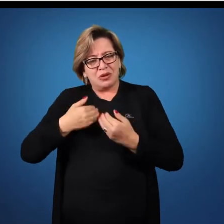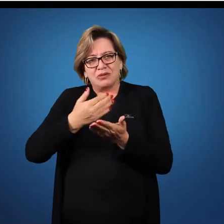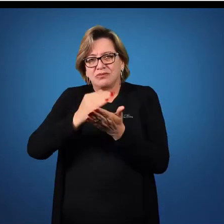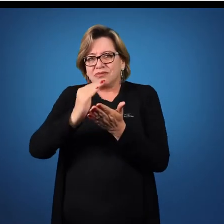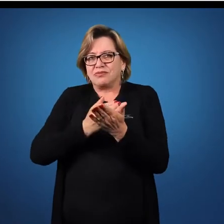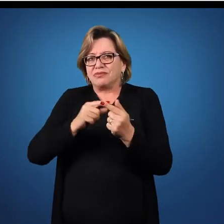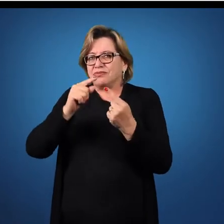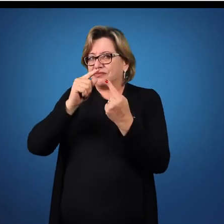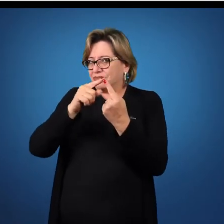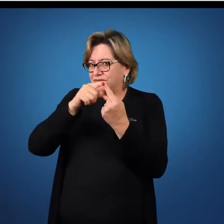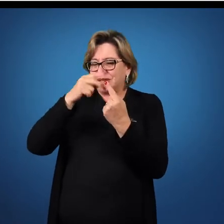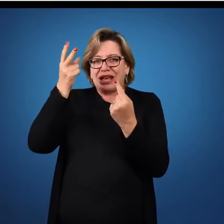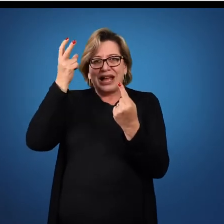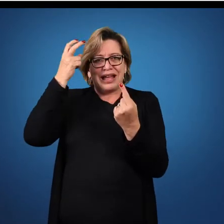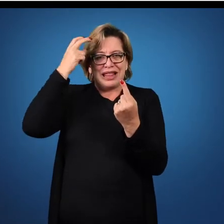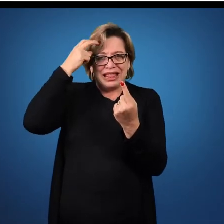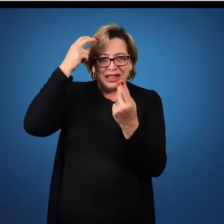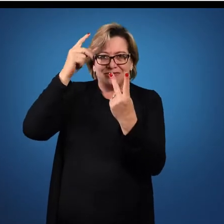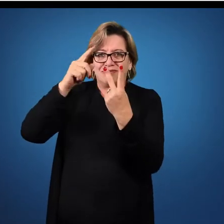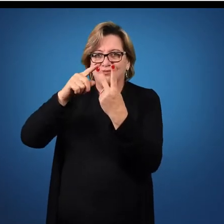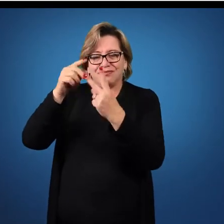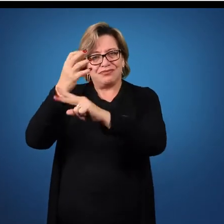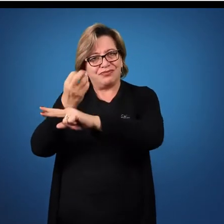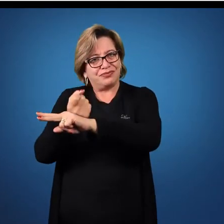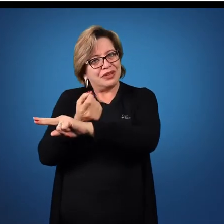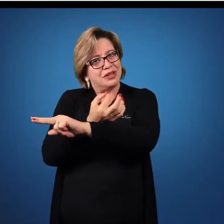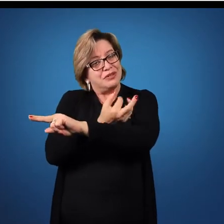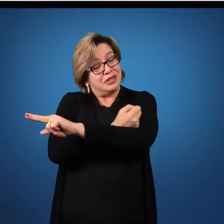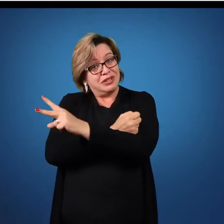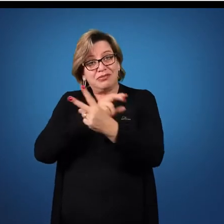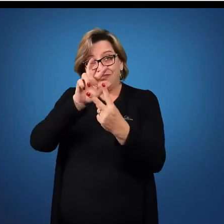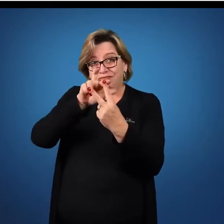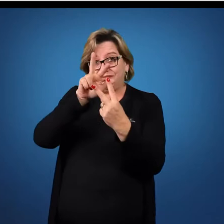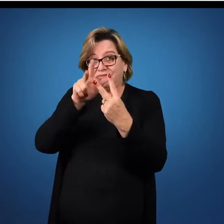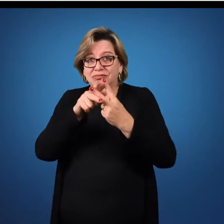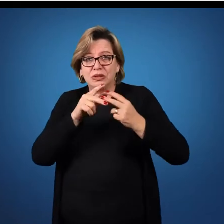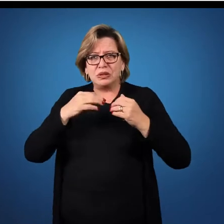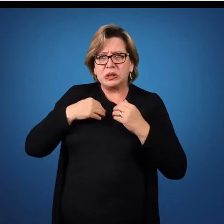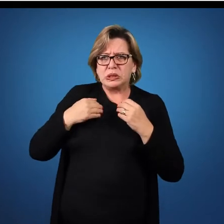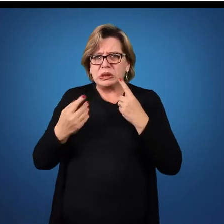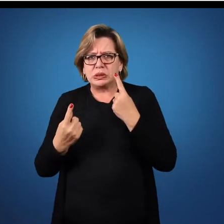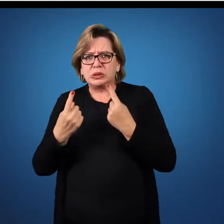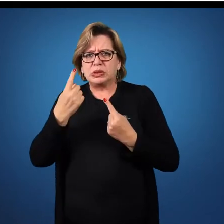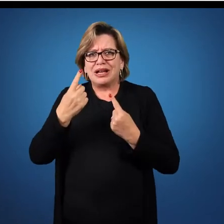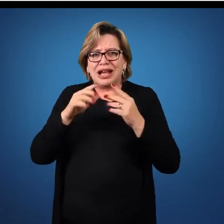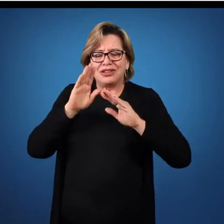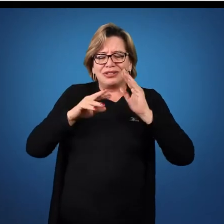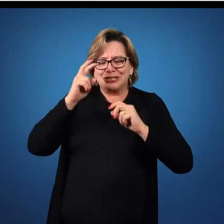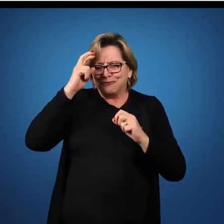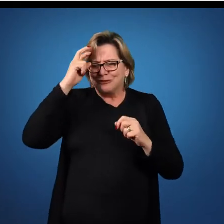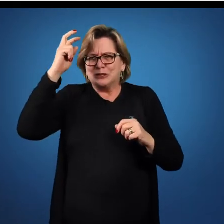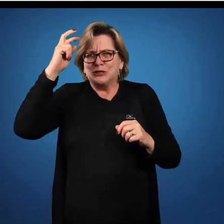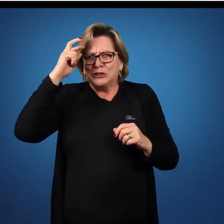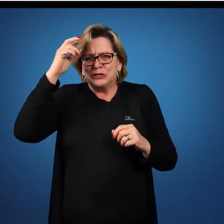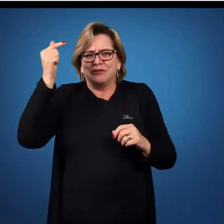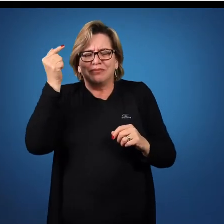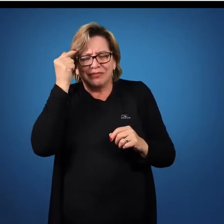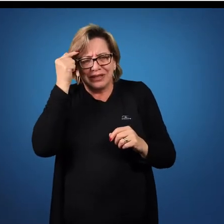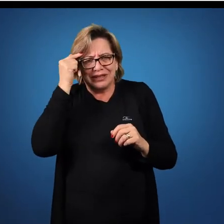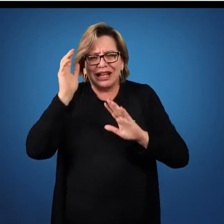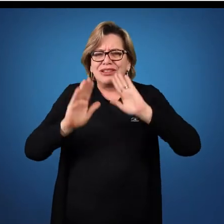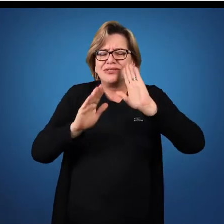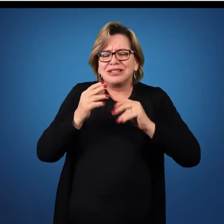emoção. E o nosso corpo ficaria entre esses dois momentos. Momentos mais racionais e momentos mais